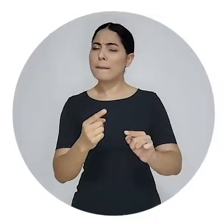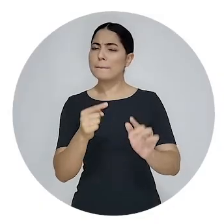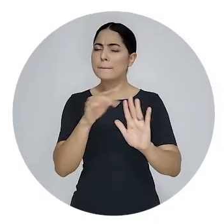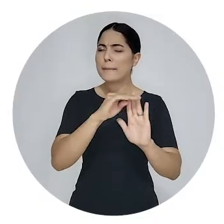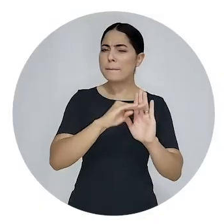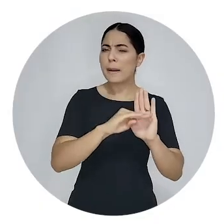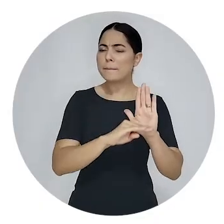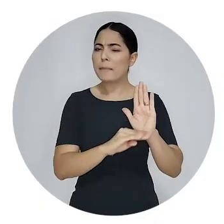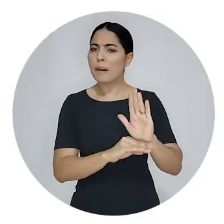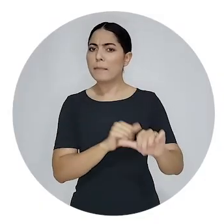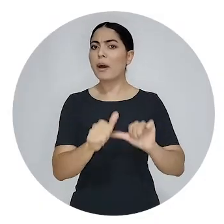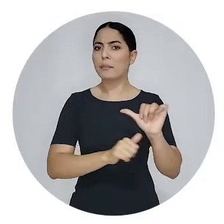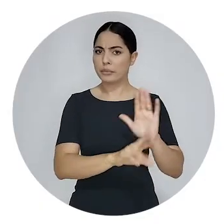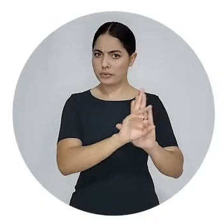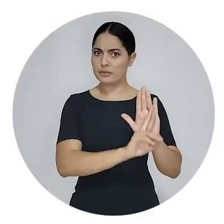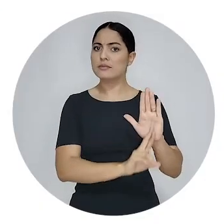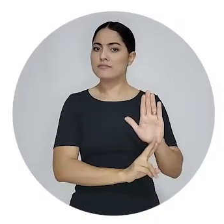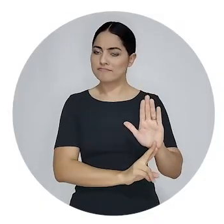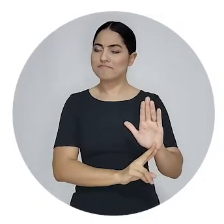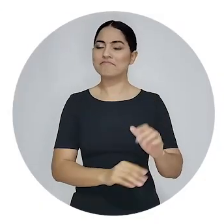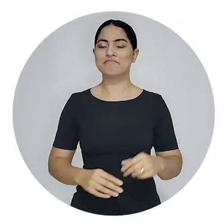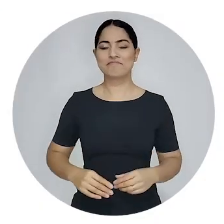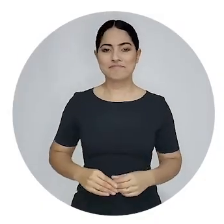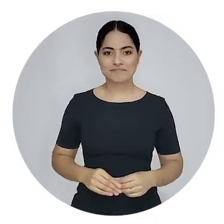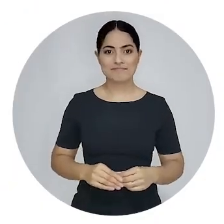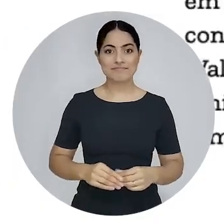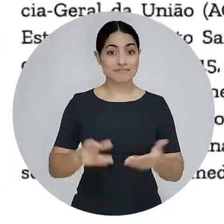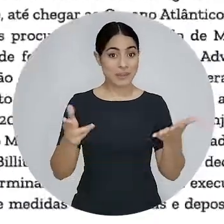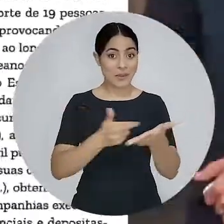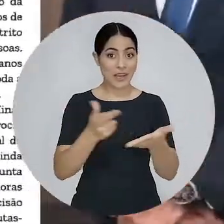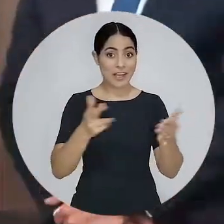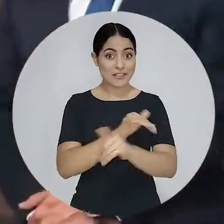critérios e propostas de alteração do provimento.